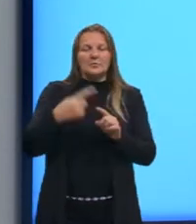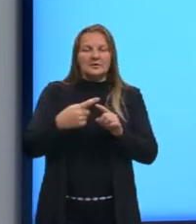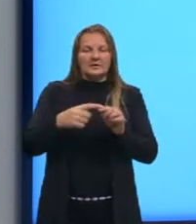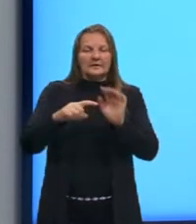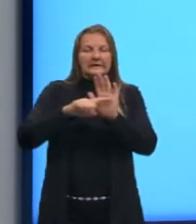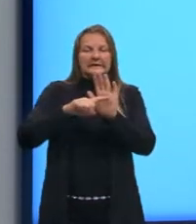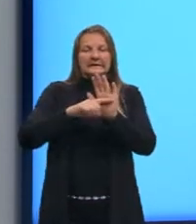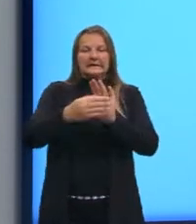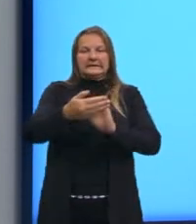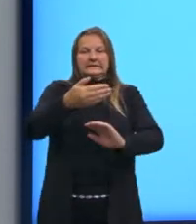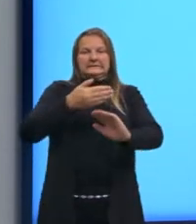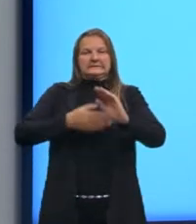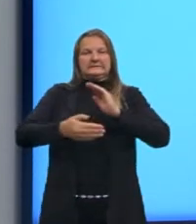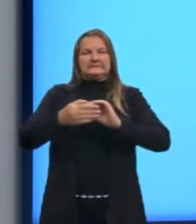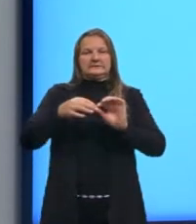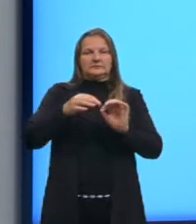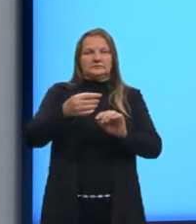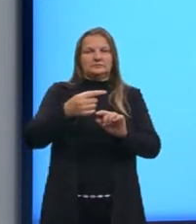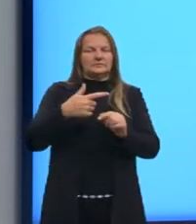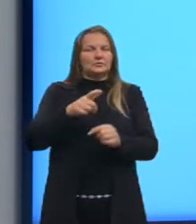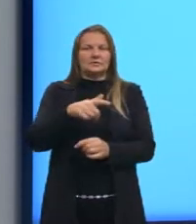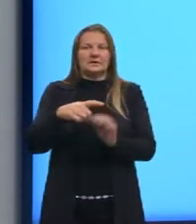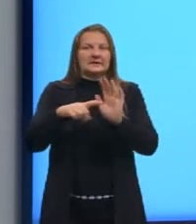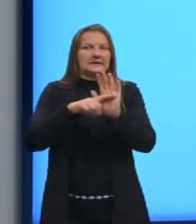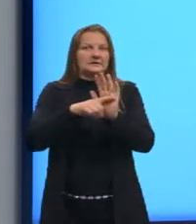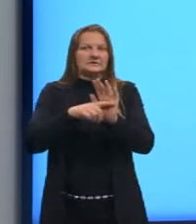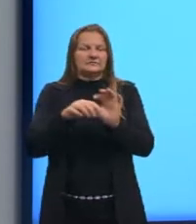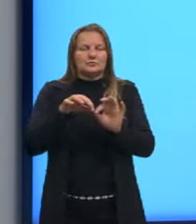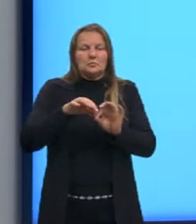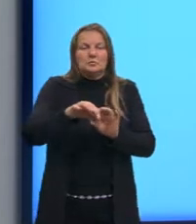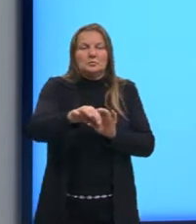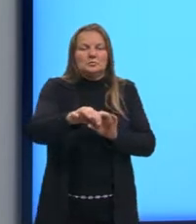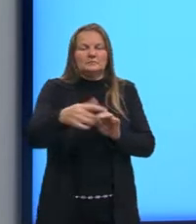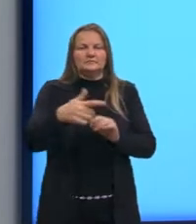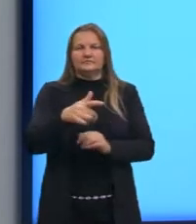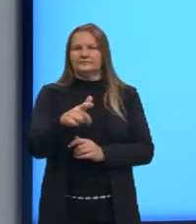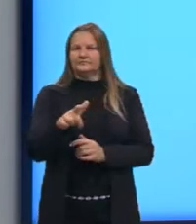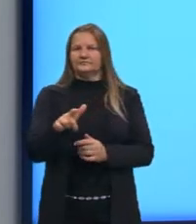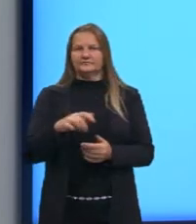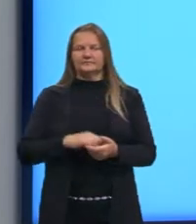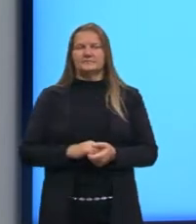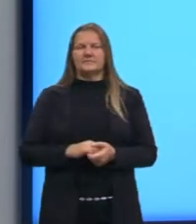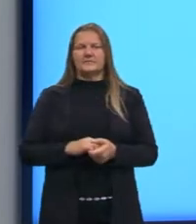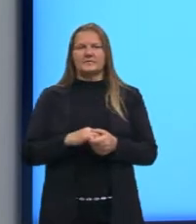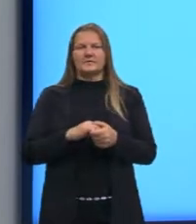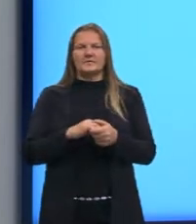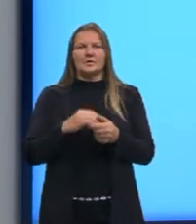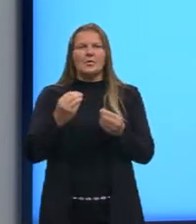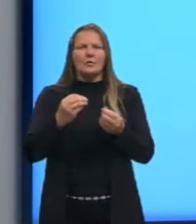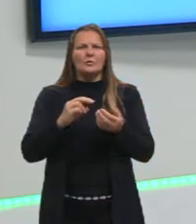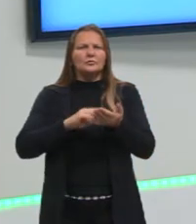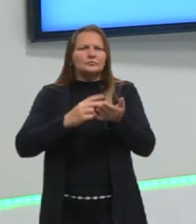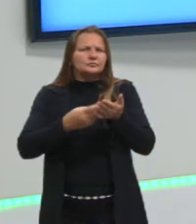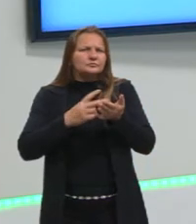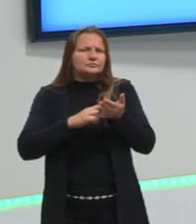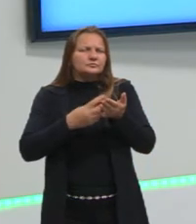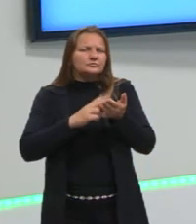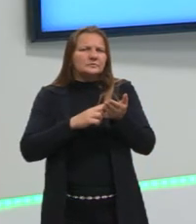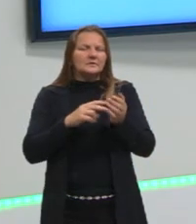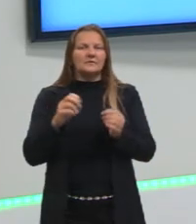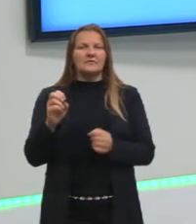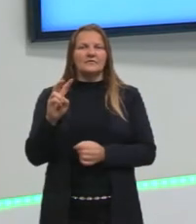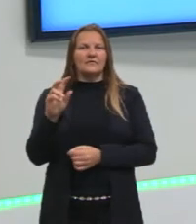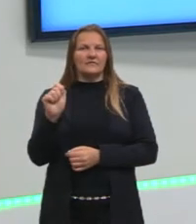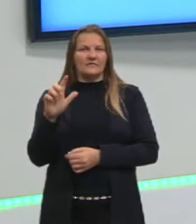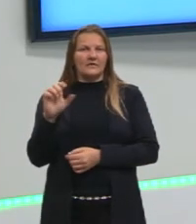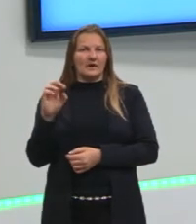existiria uma distância negativa, né? Uma das formas, então, na matemática, né, de traduzir valores